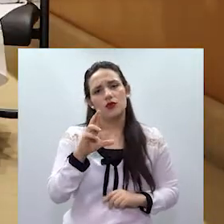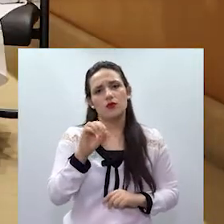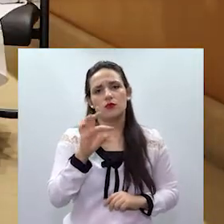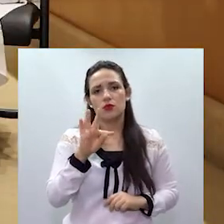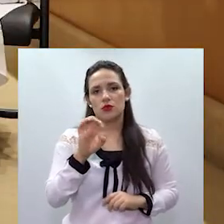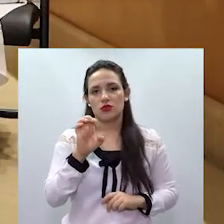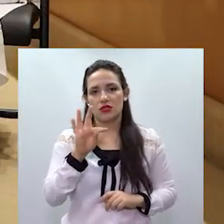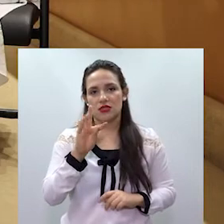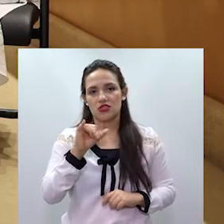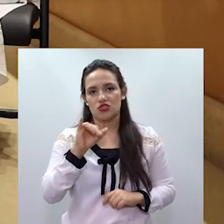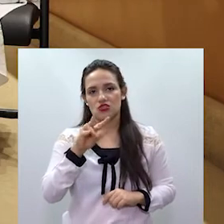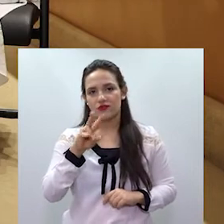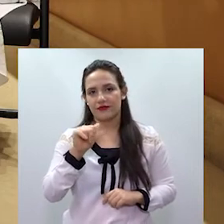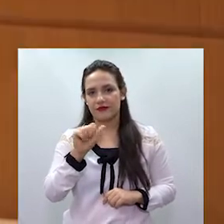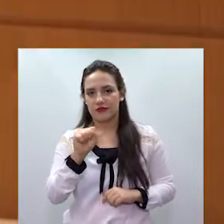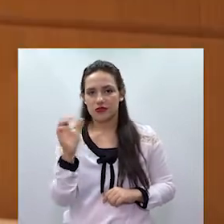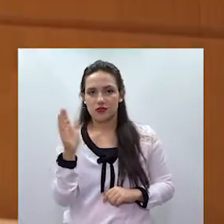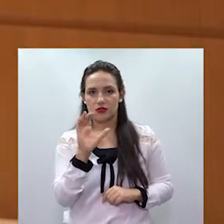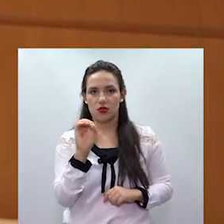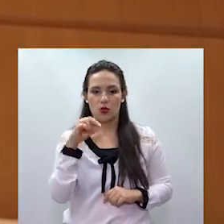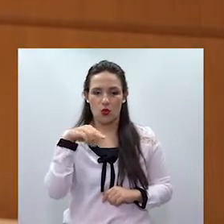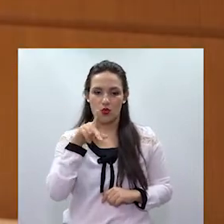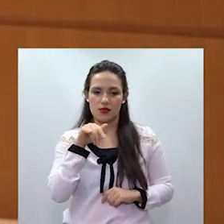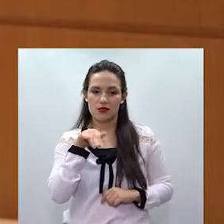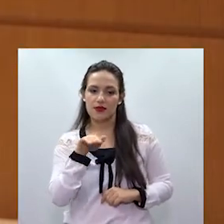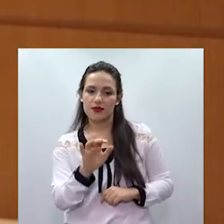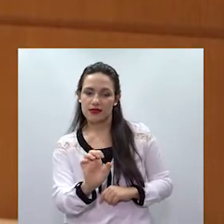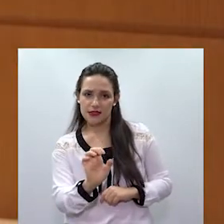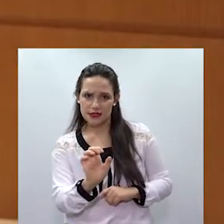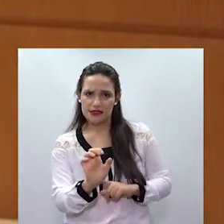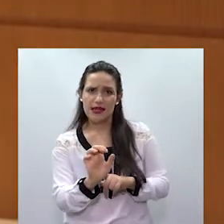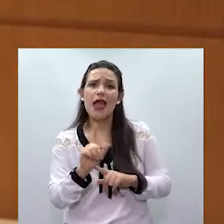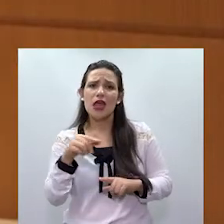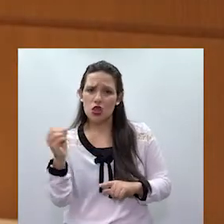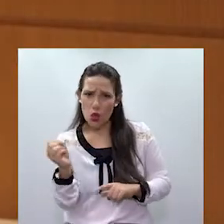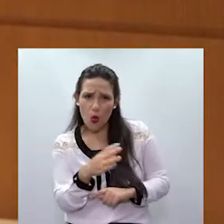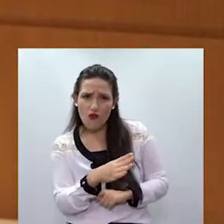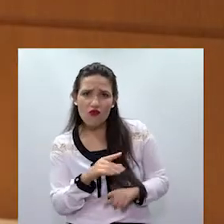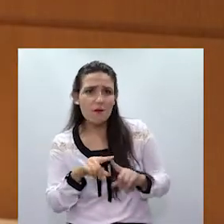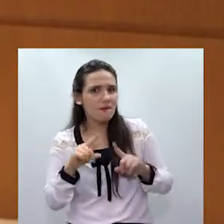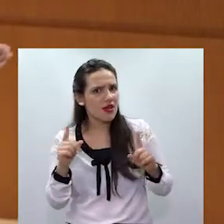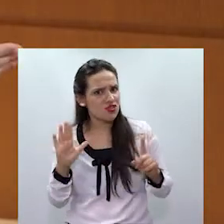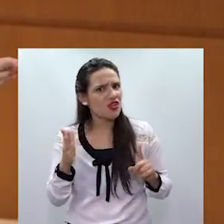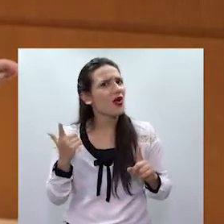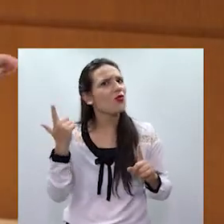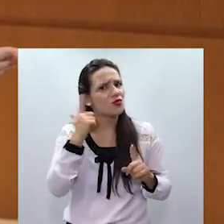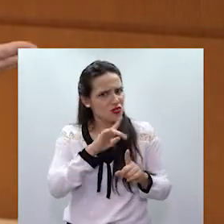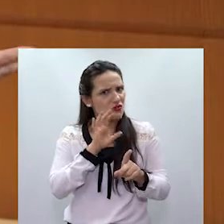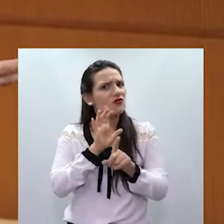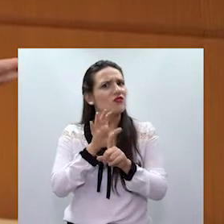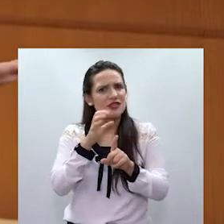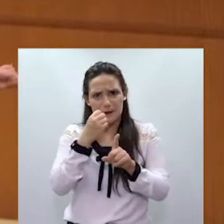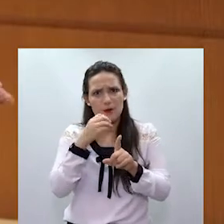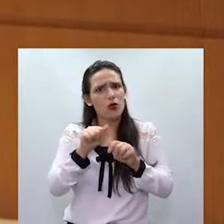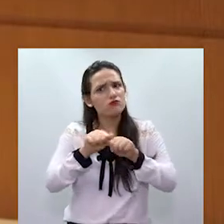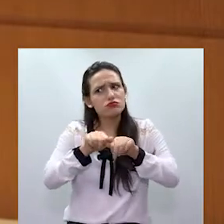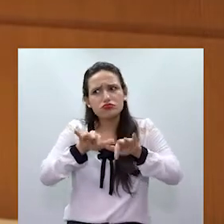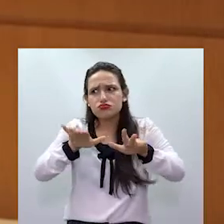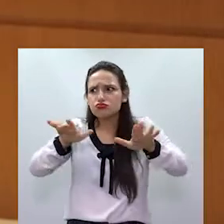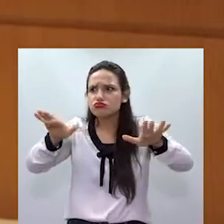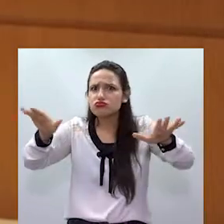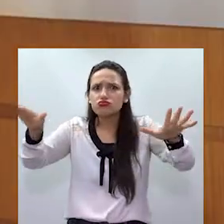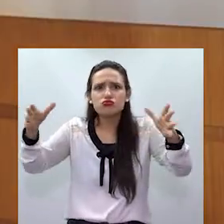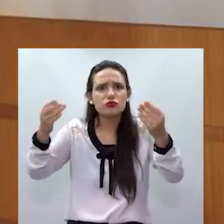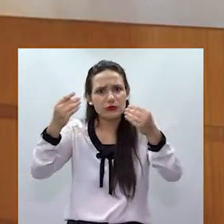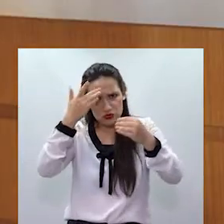projeto aí já premiado com pouco tempo de vida, né, de estar no ar, parece que ele tem um alcance muito bacana também,